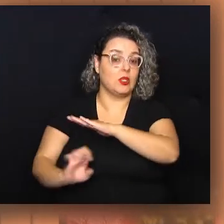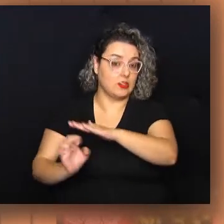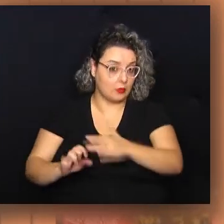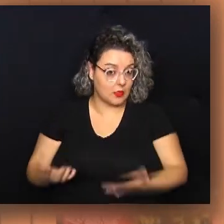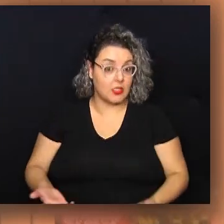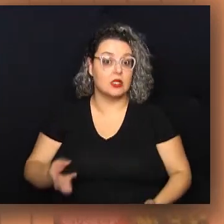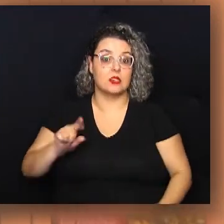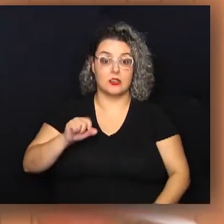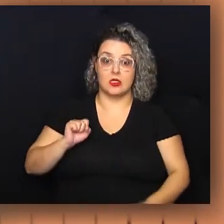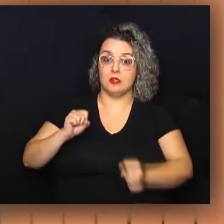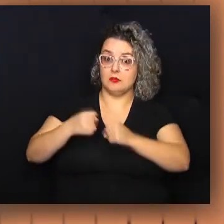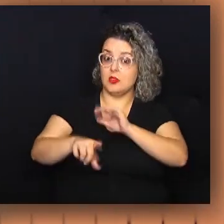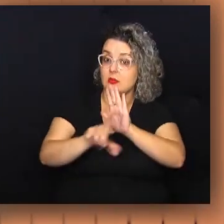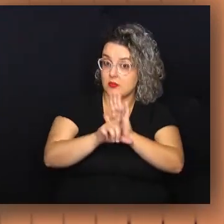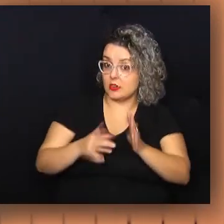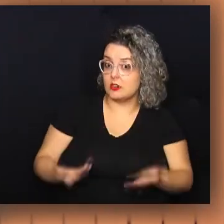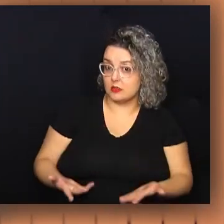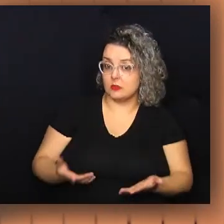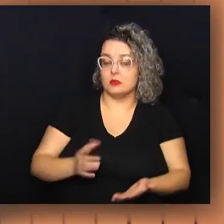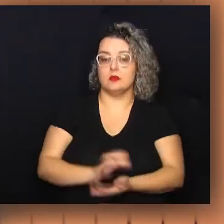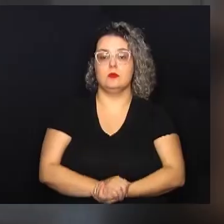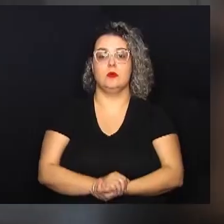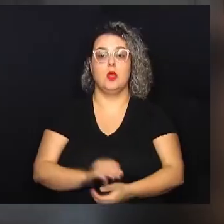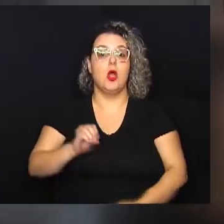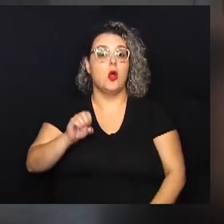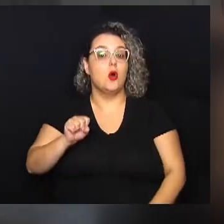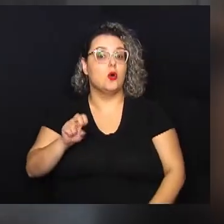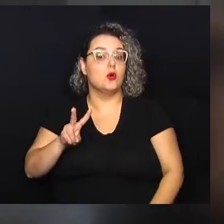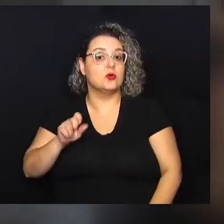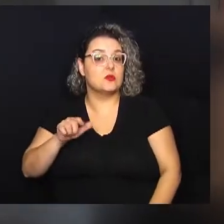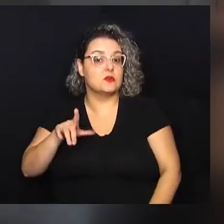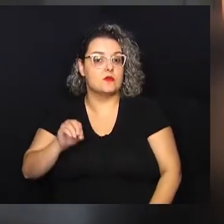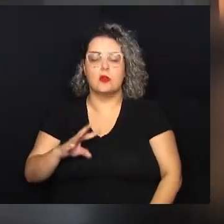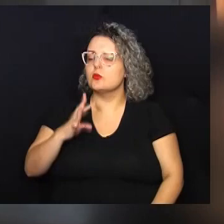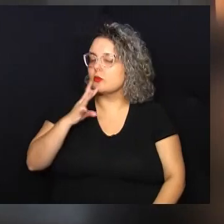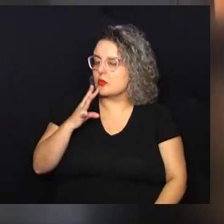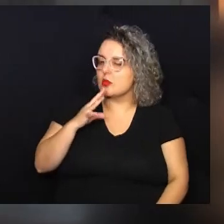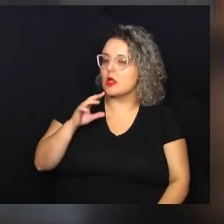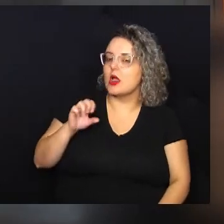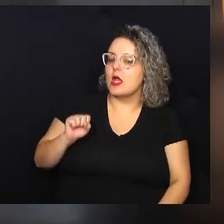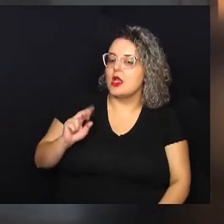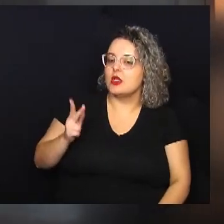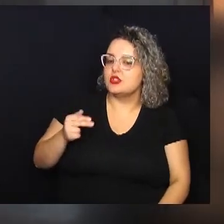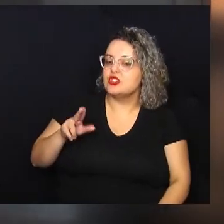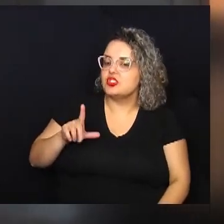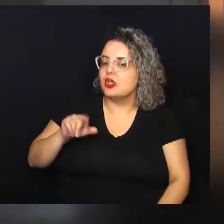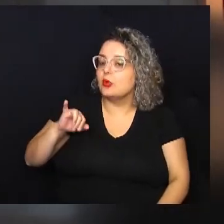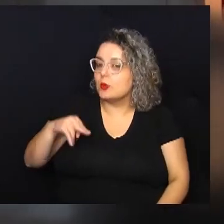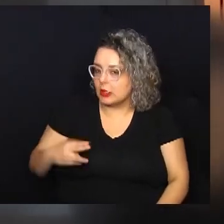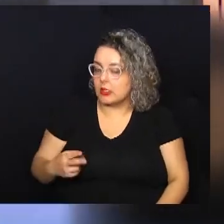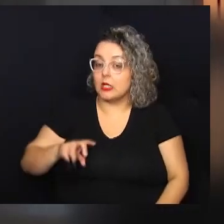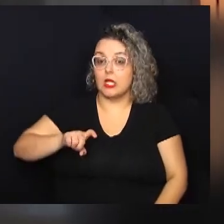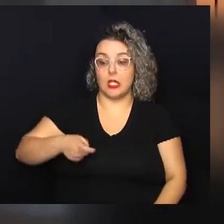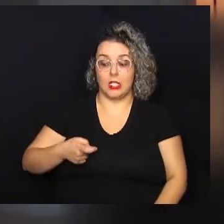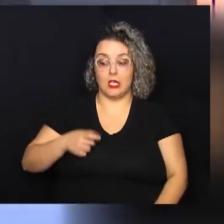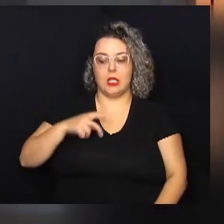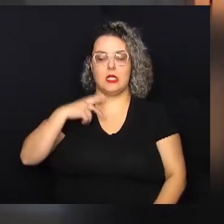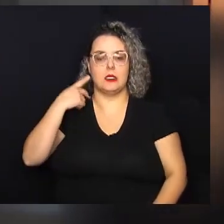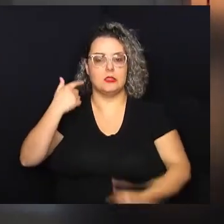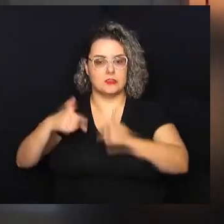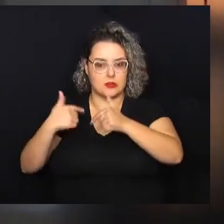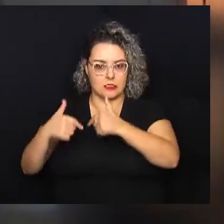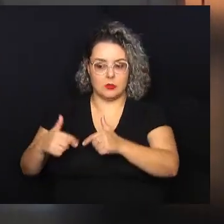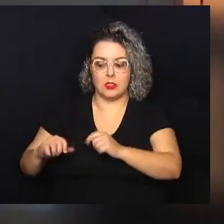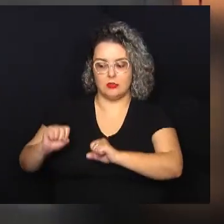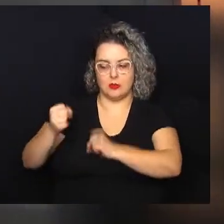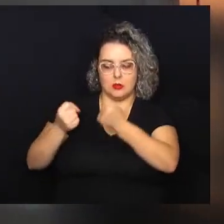empresa, que também é resguardada na legislação vigente. Oswaldo da Costa, mais conhecido por Shaolin, ex-funcionário